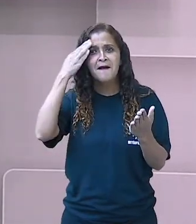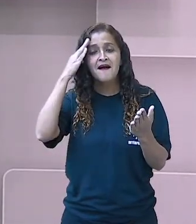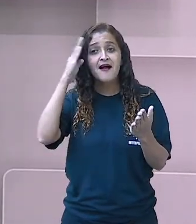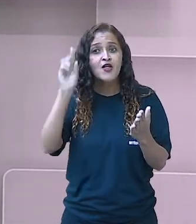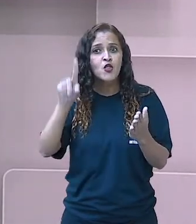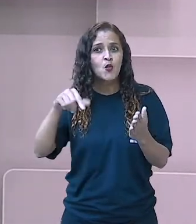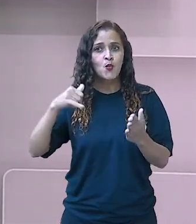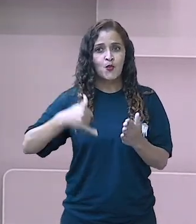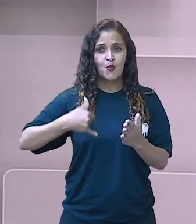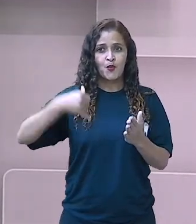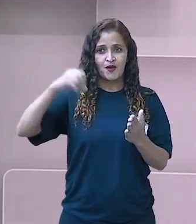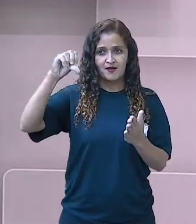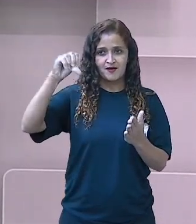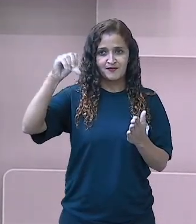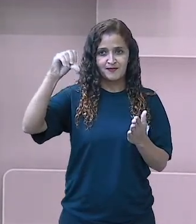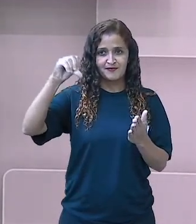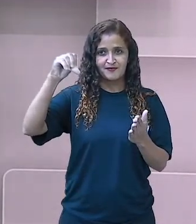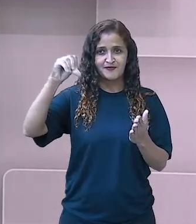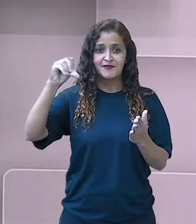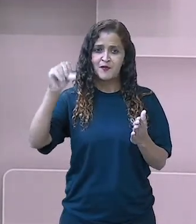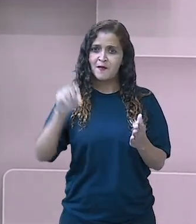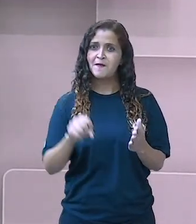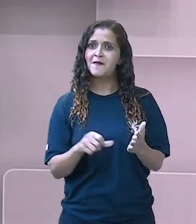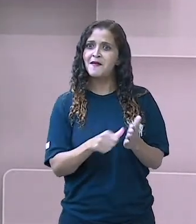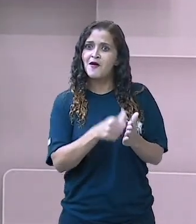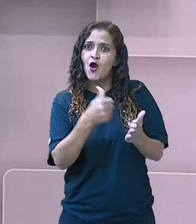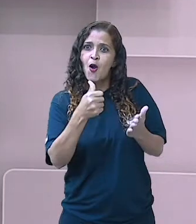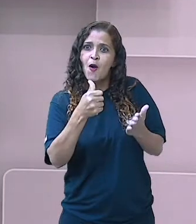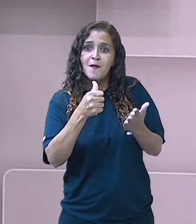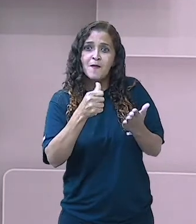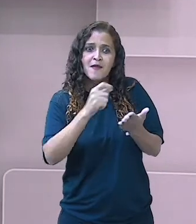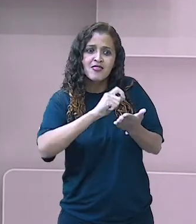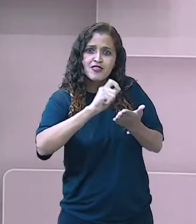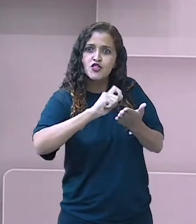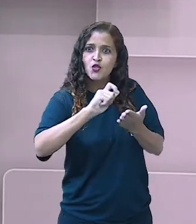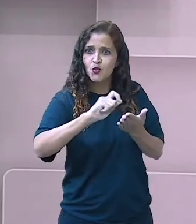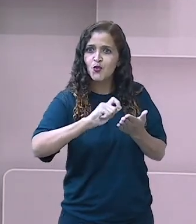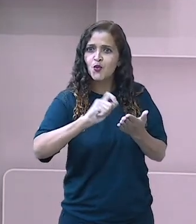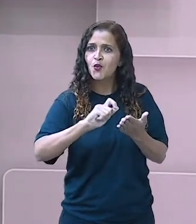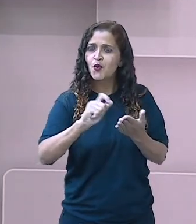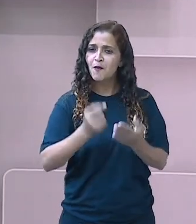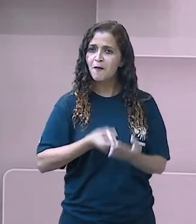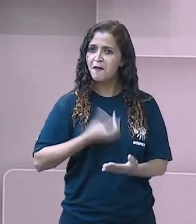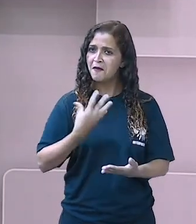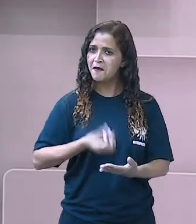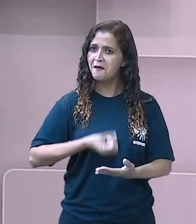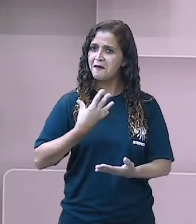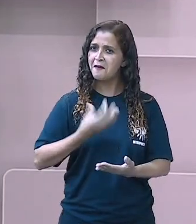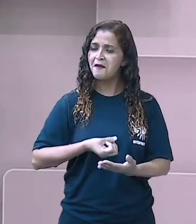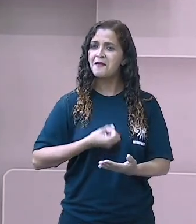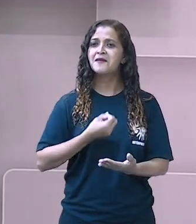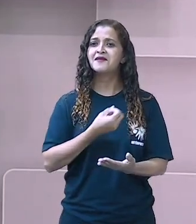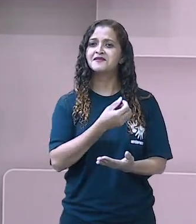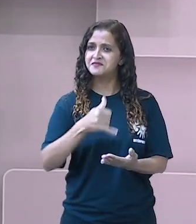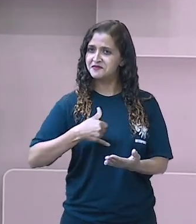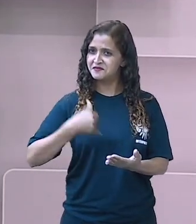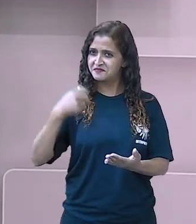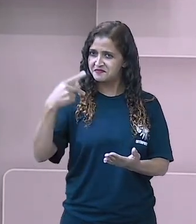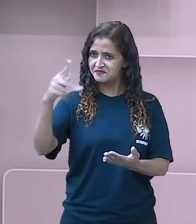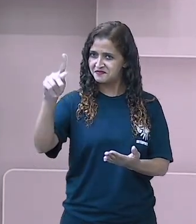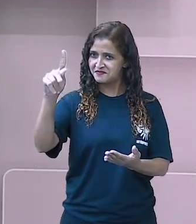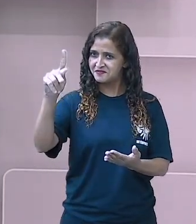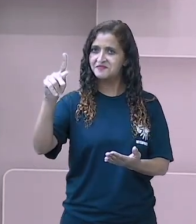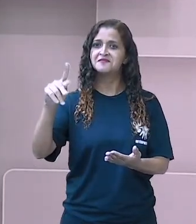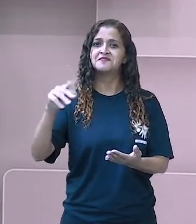nove anos, ela fez a primeira poesia. Olha para você ver, nove anos é a idade de vocês. E Cecília Meireles